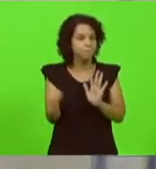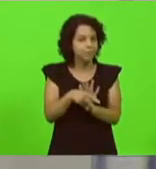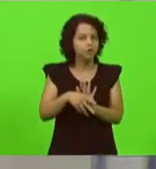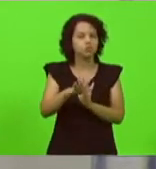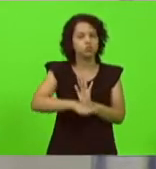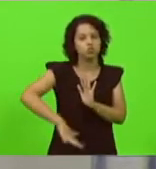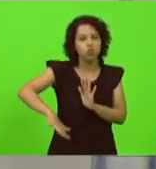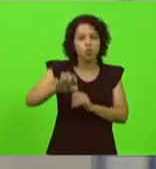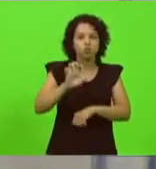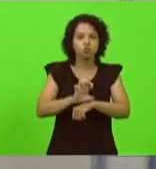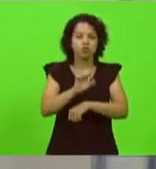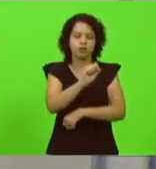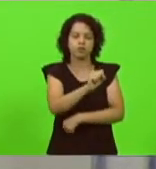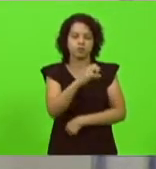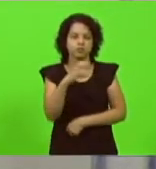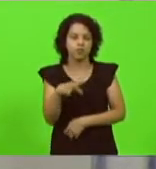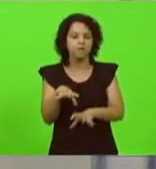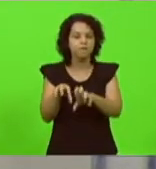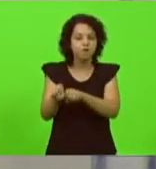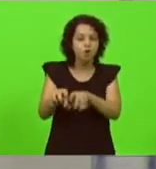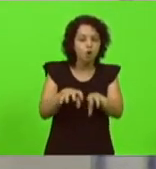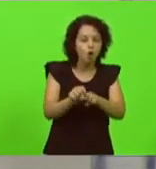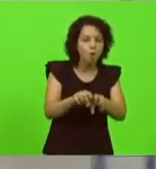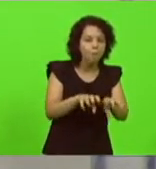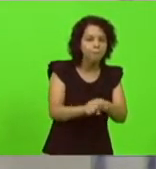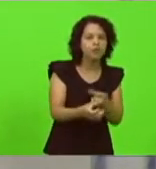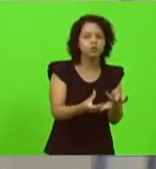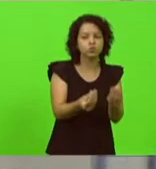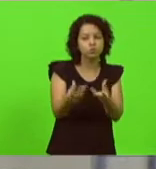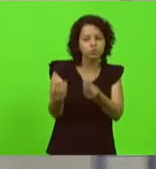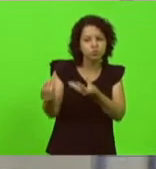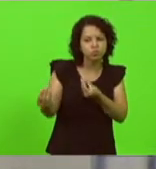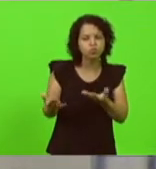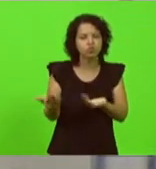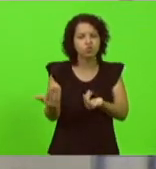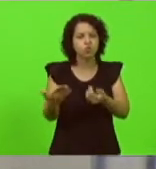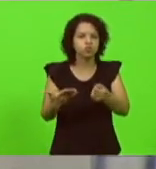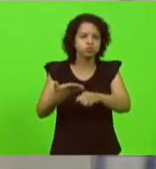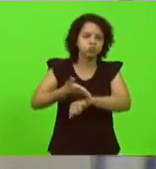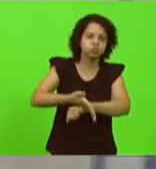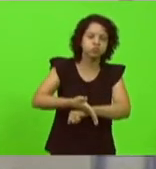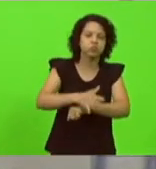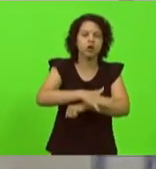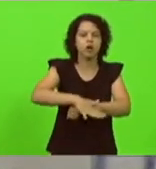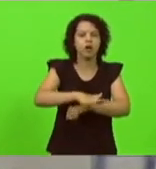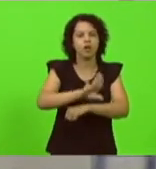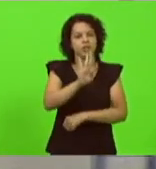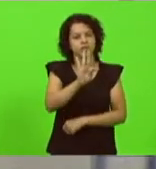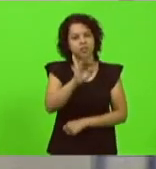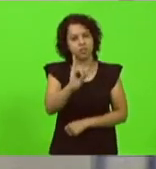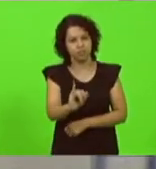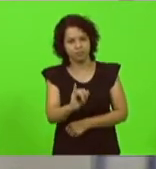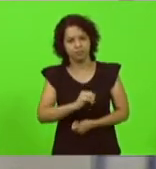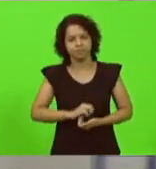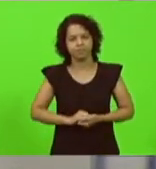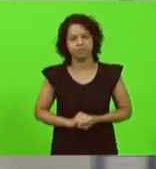formando muitos e muitos jovens para o mercado de tecnologia de informação levando esse